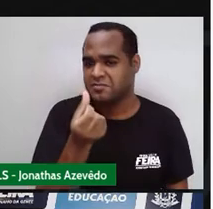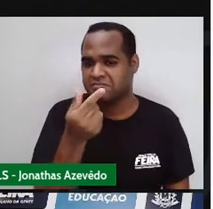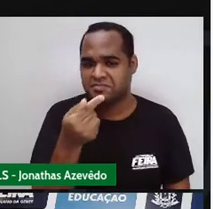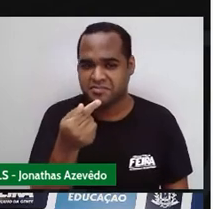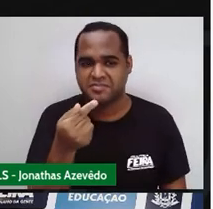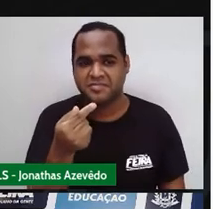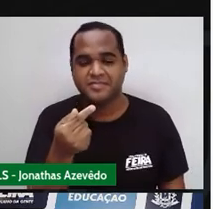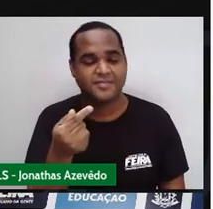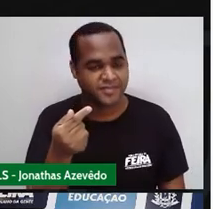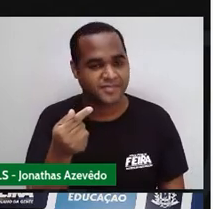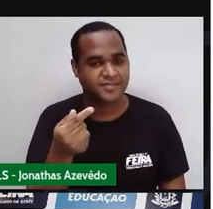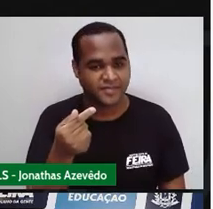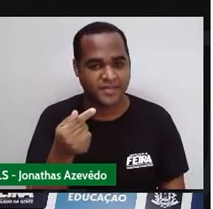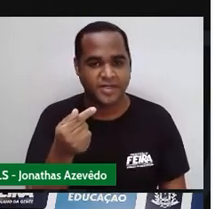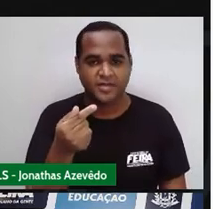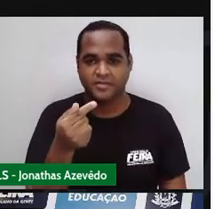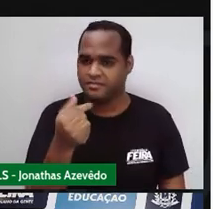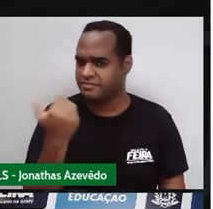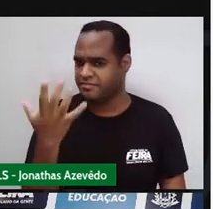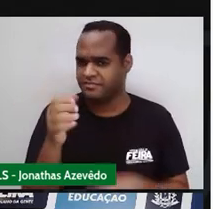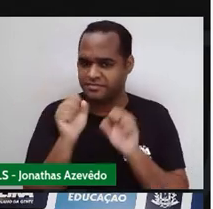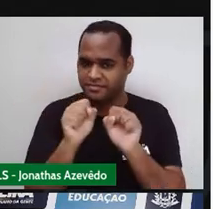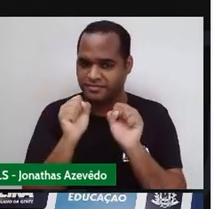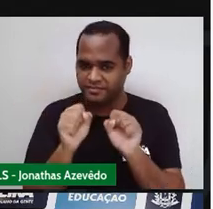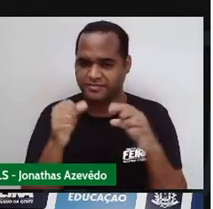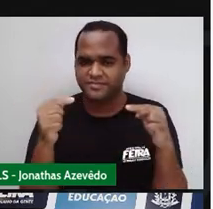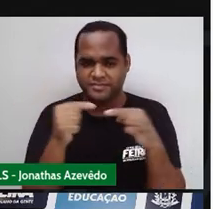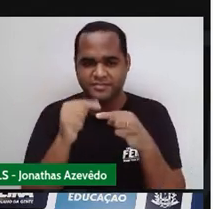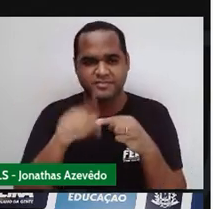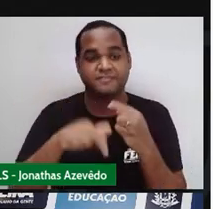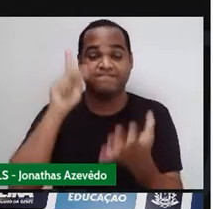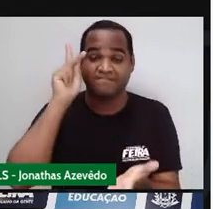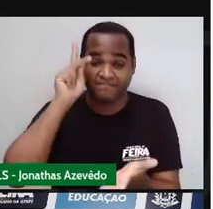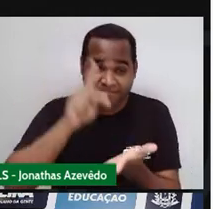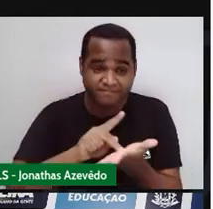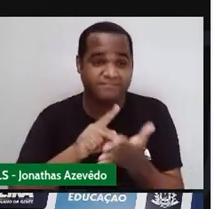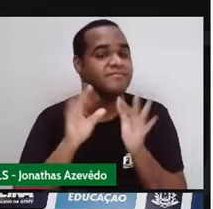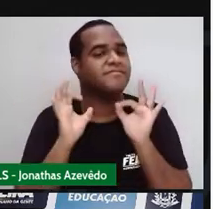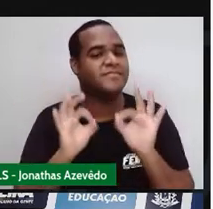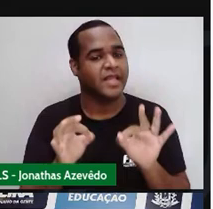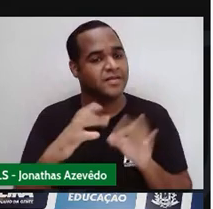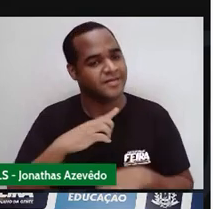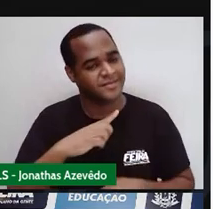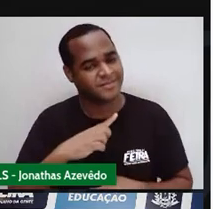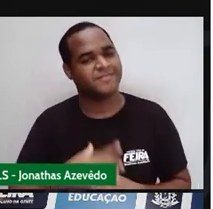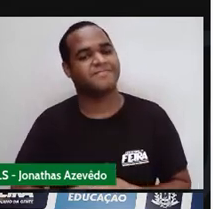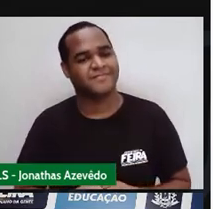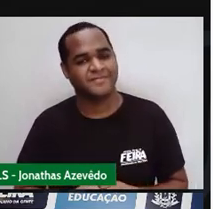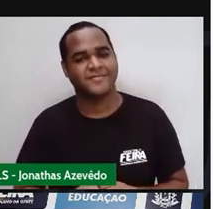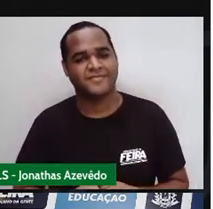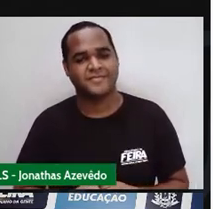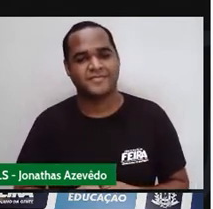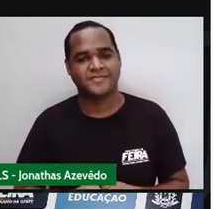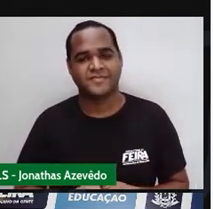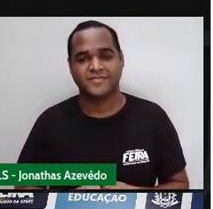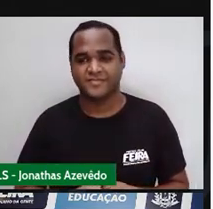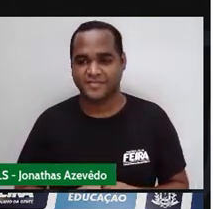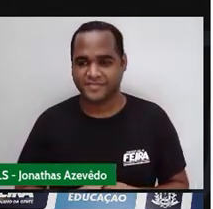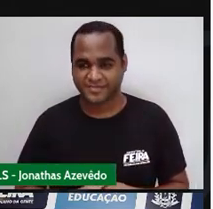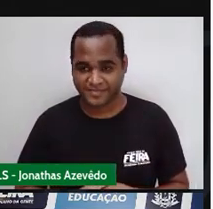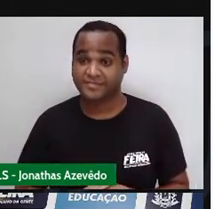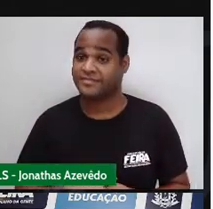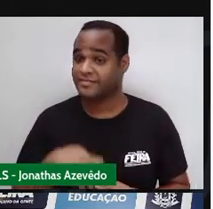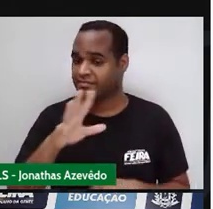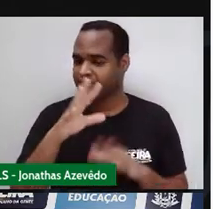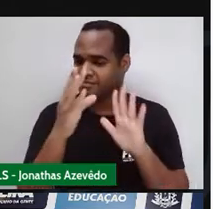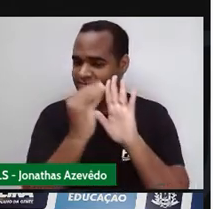7, tá bom? Então veja só que isso funciona de verdade Tá? Olha só Que bacana Então vamos